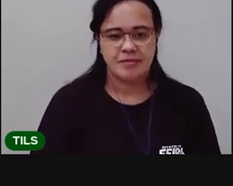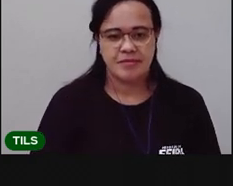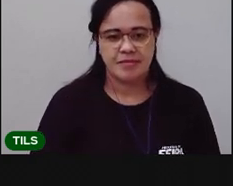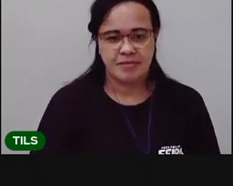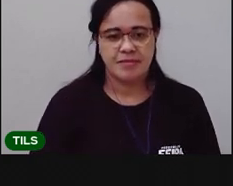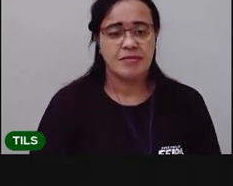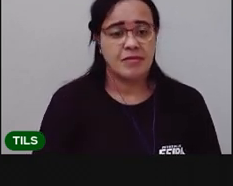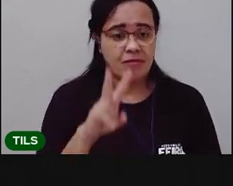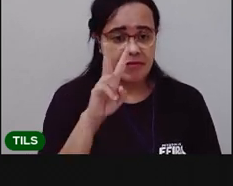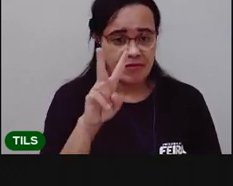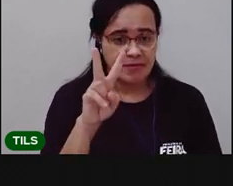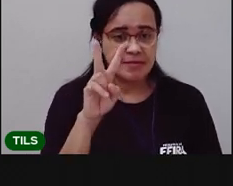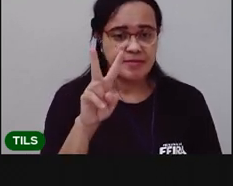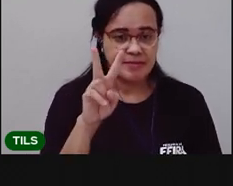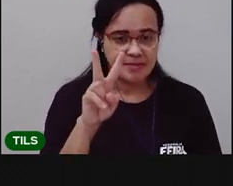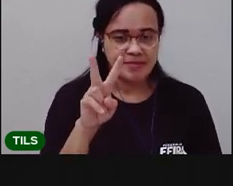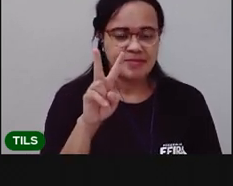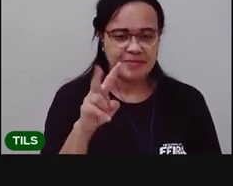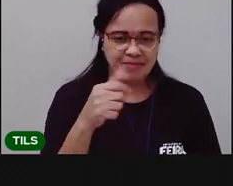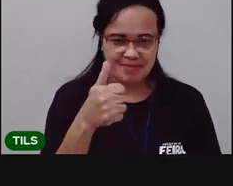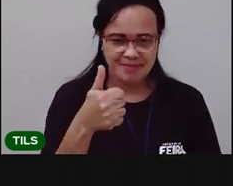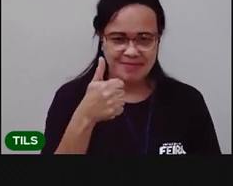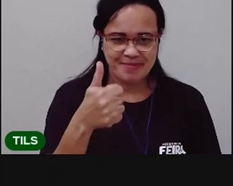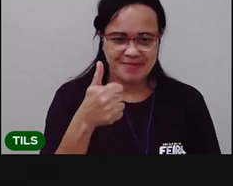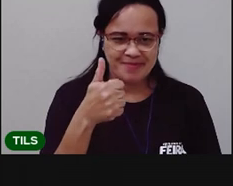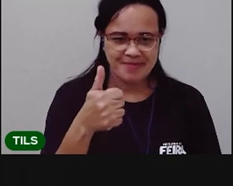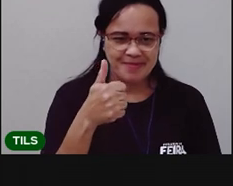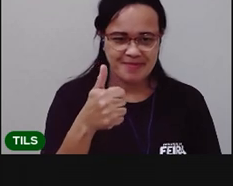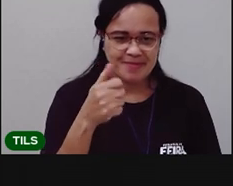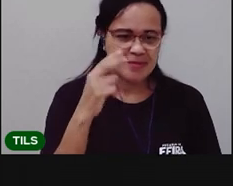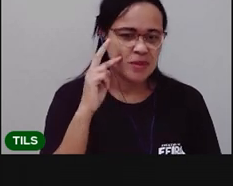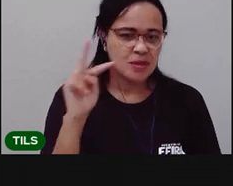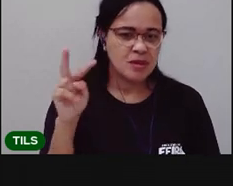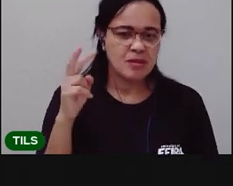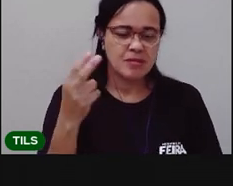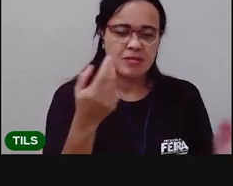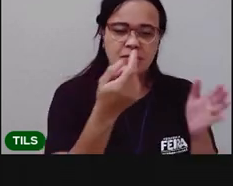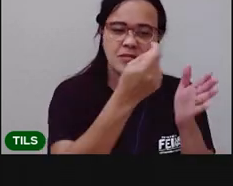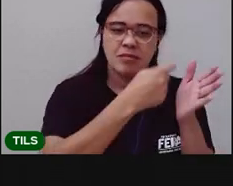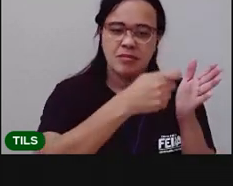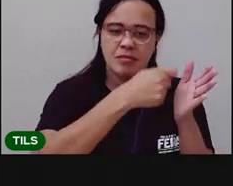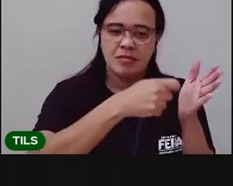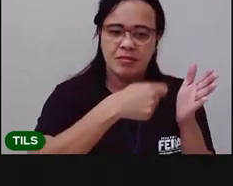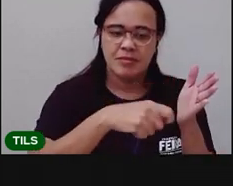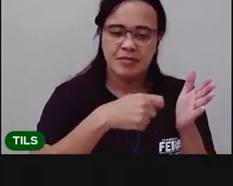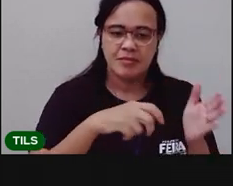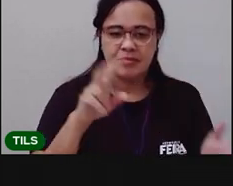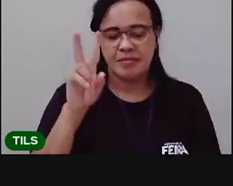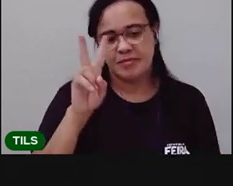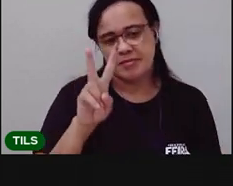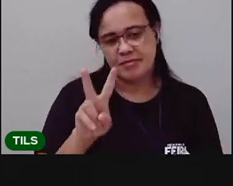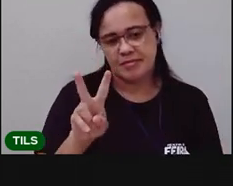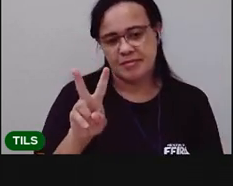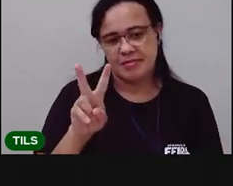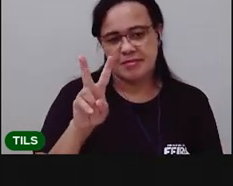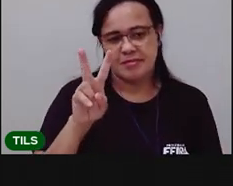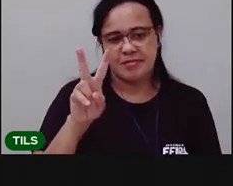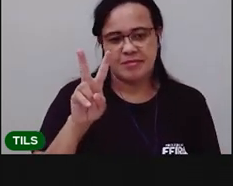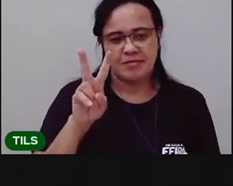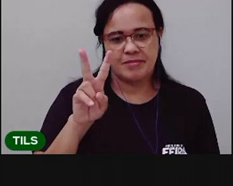É o V, né? Muito bem. Ó como é que eu faço o V. Puxei um traçado aqui para baixo.